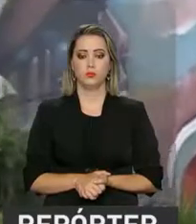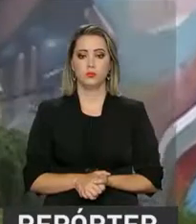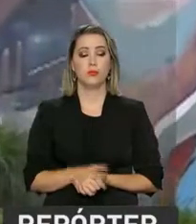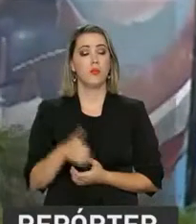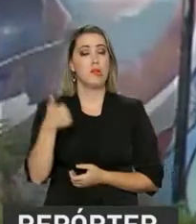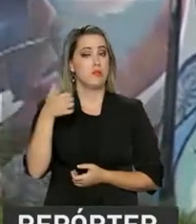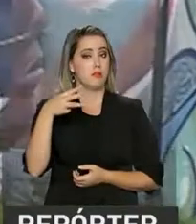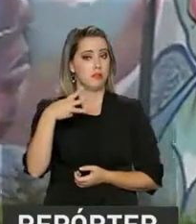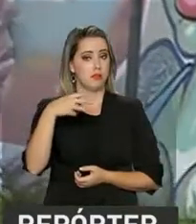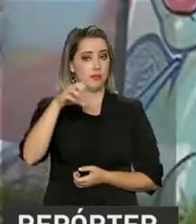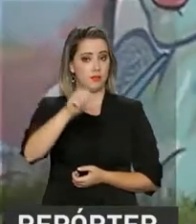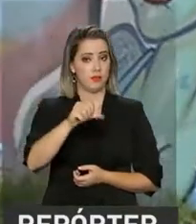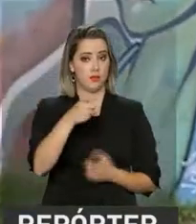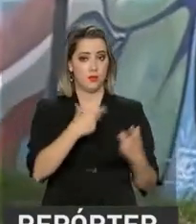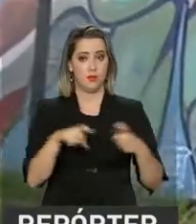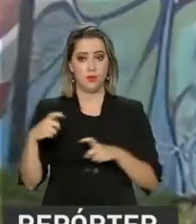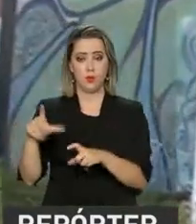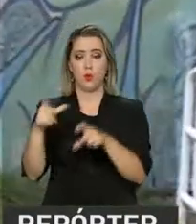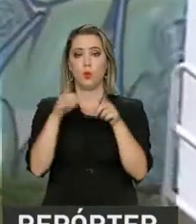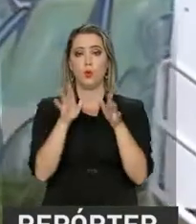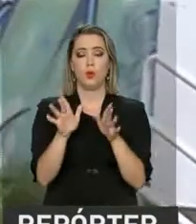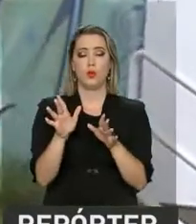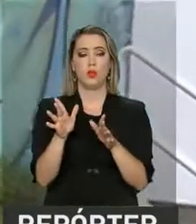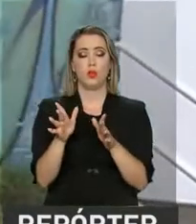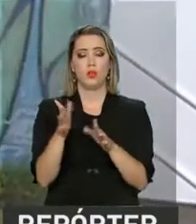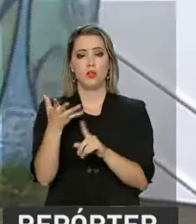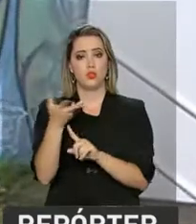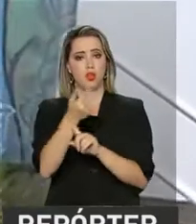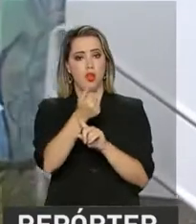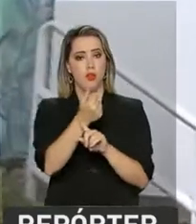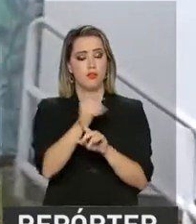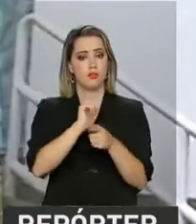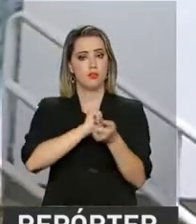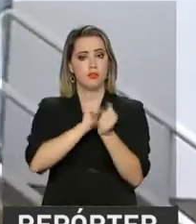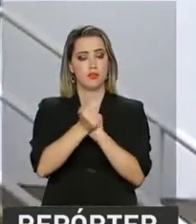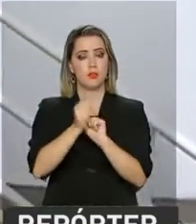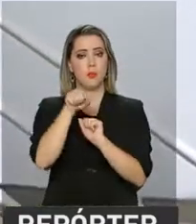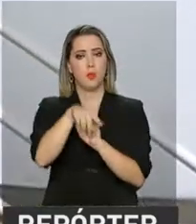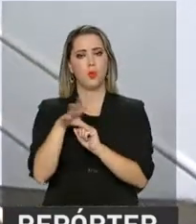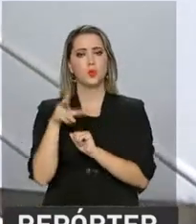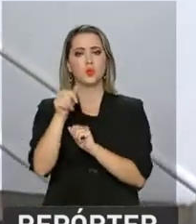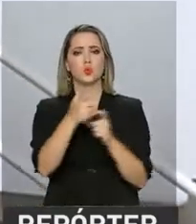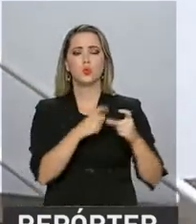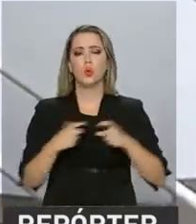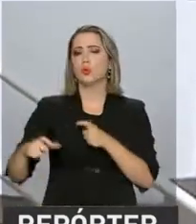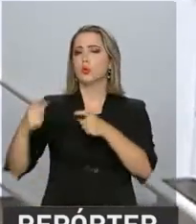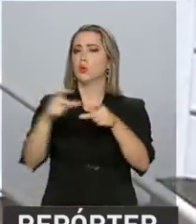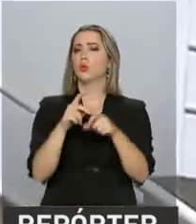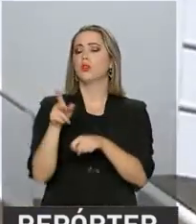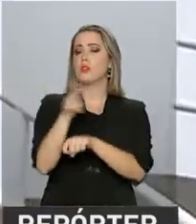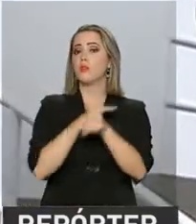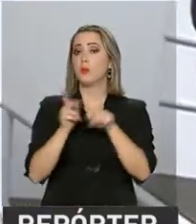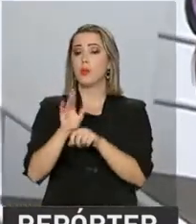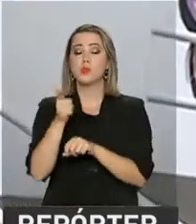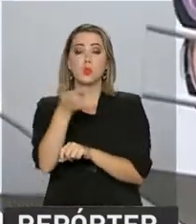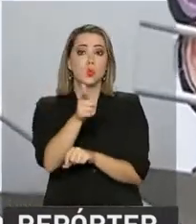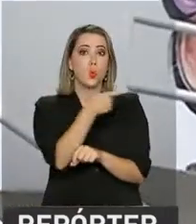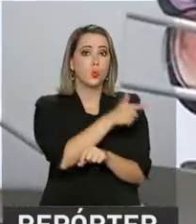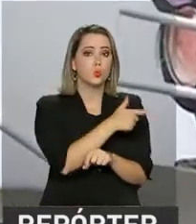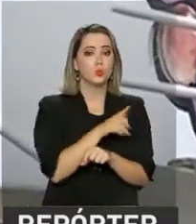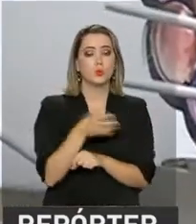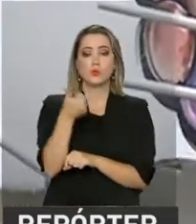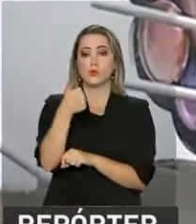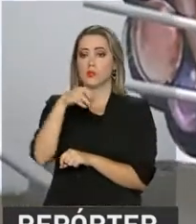139 centros de artes e esportes unificados como este funcionam em todas as regiões do país. E outros 199